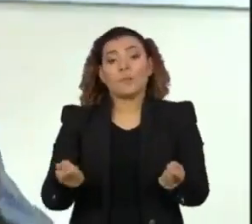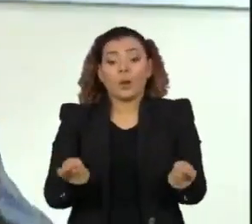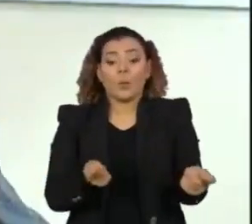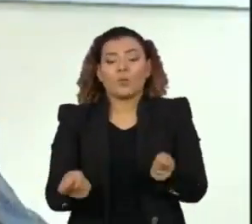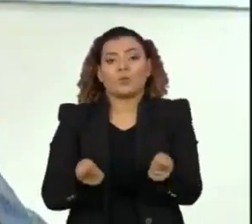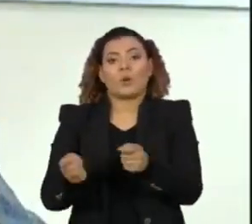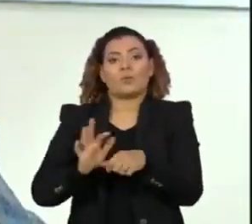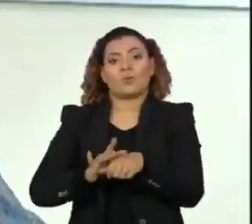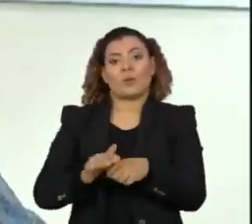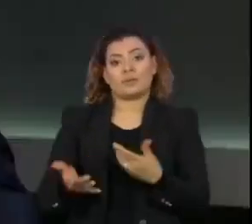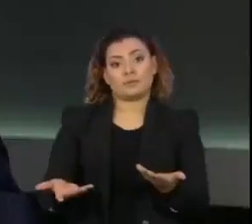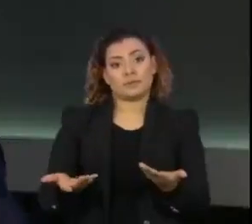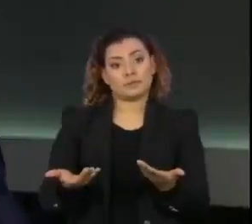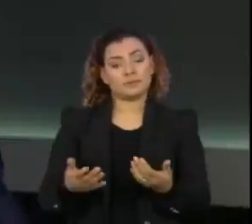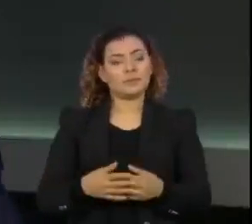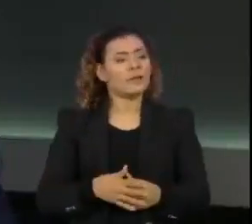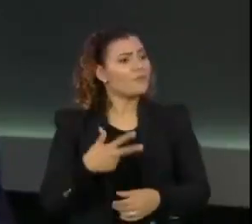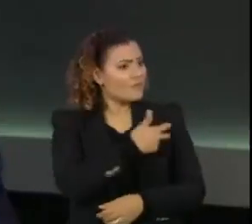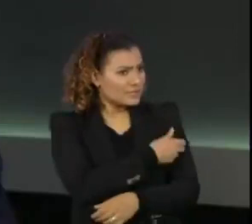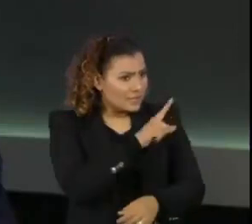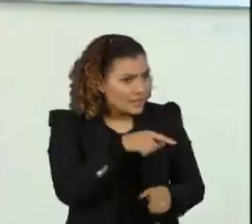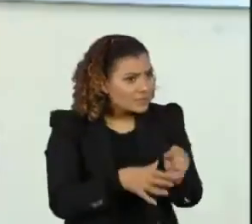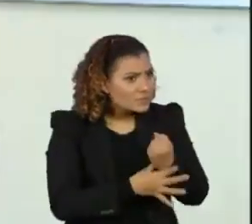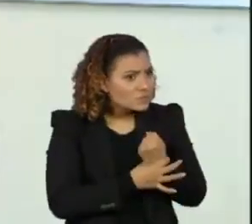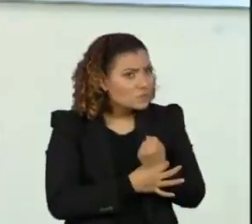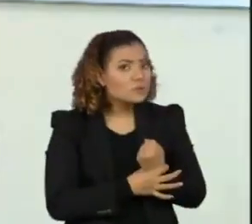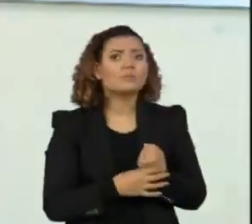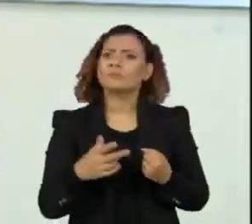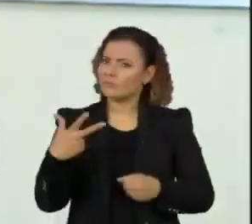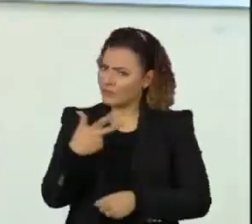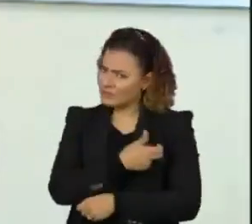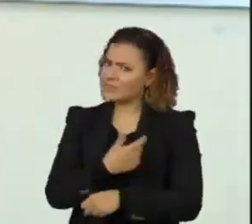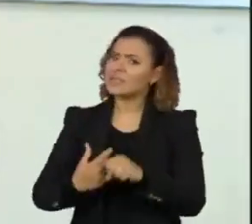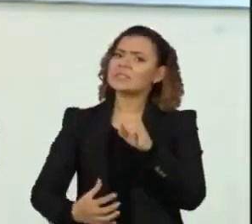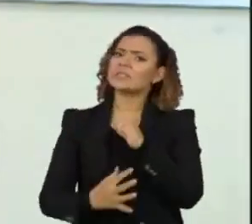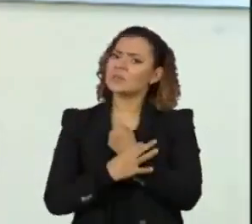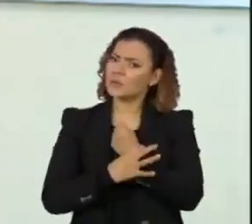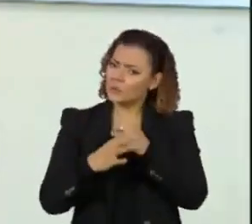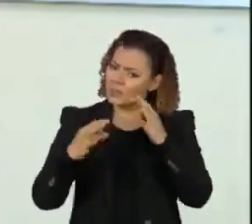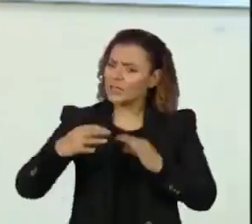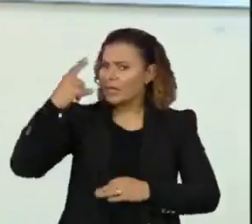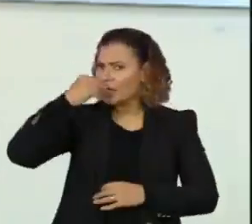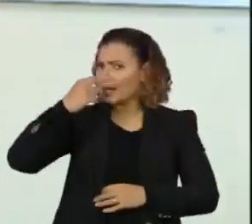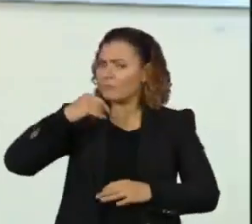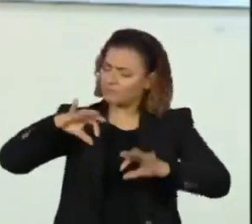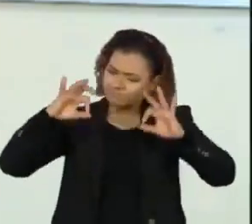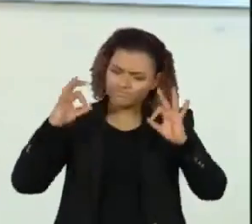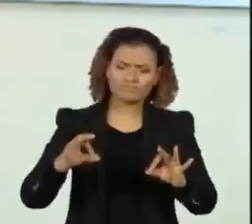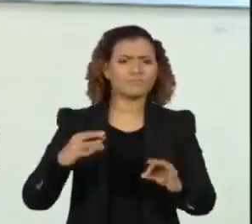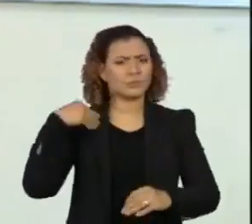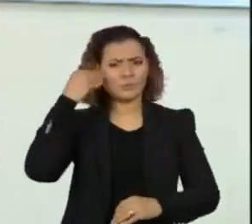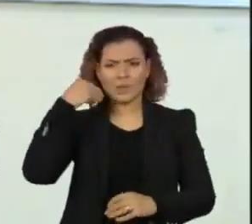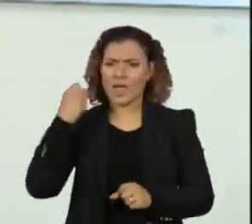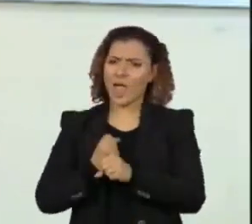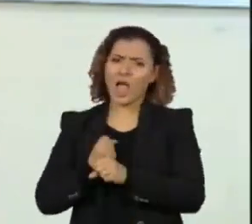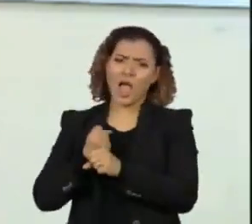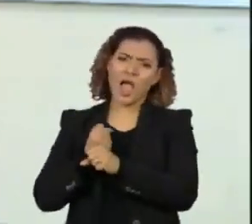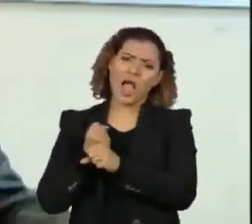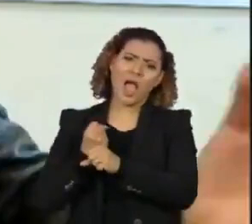dessas infecções. E a vacina é segura, doutor? A vacina da gripe é uma vacina de experiência